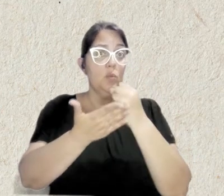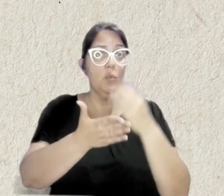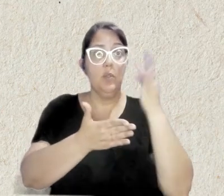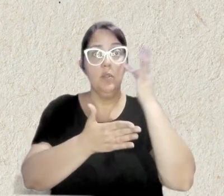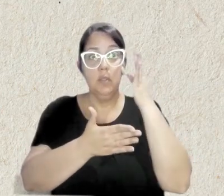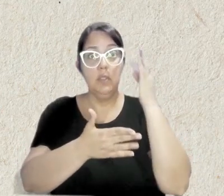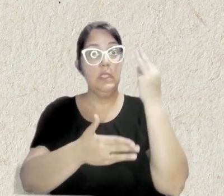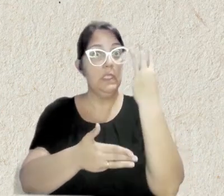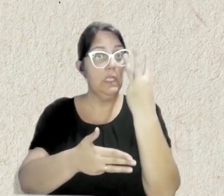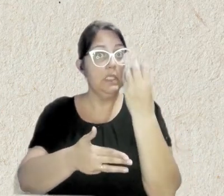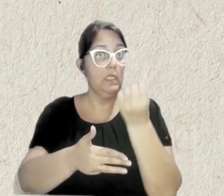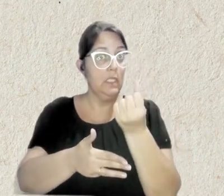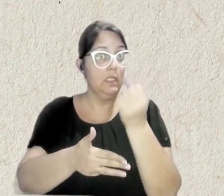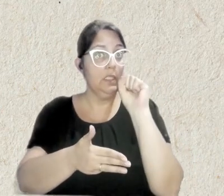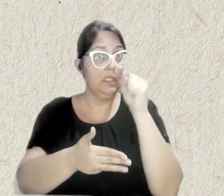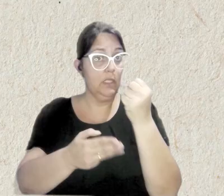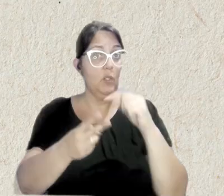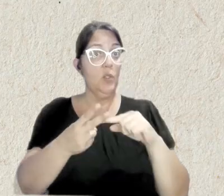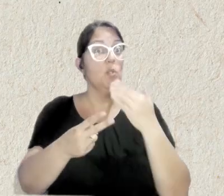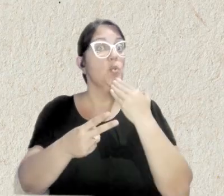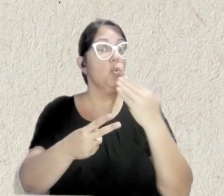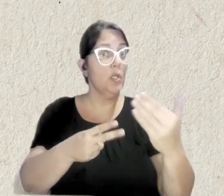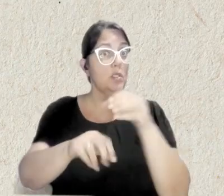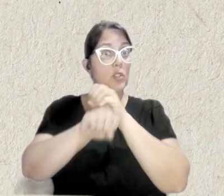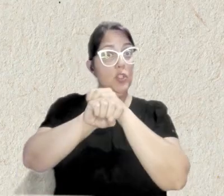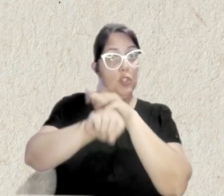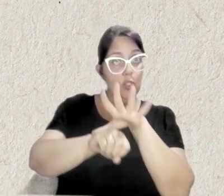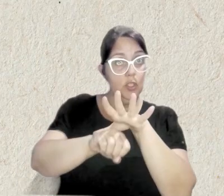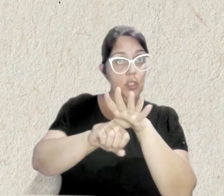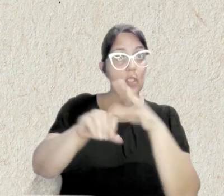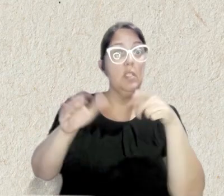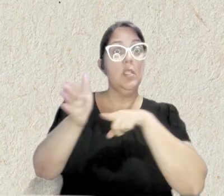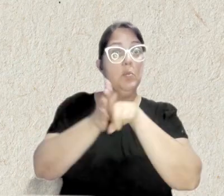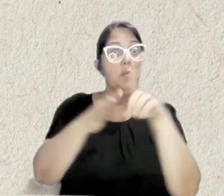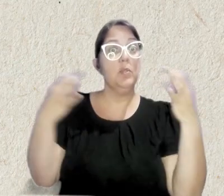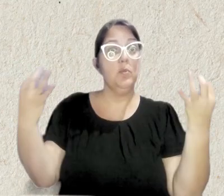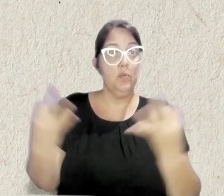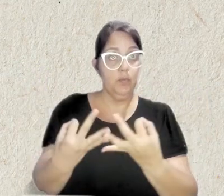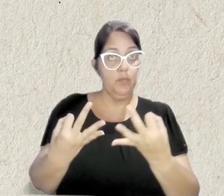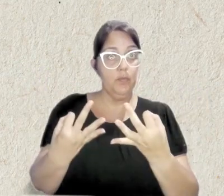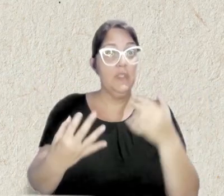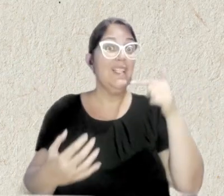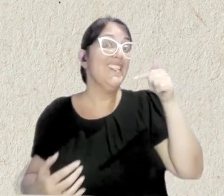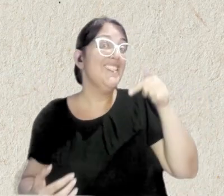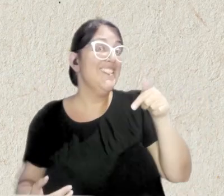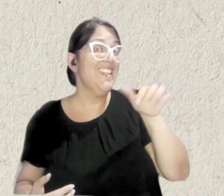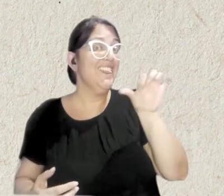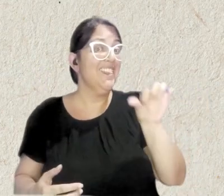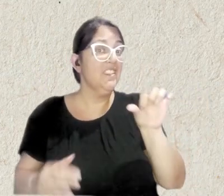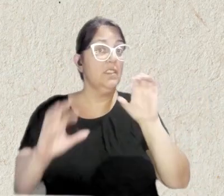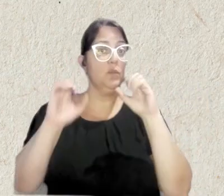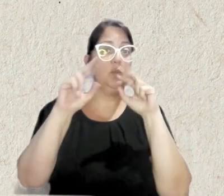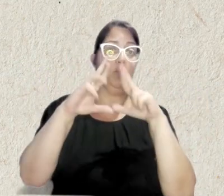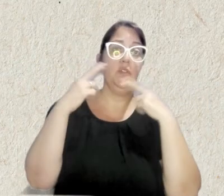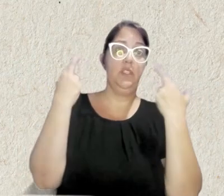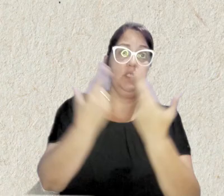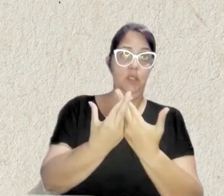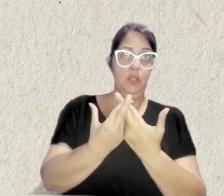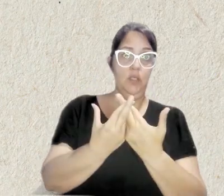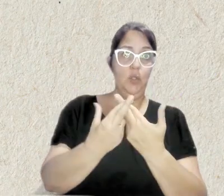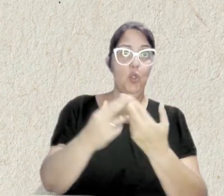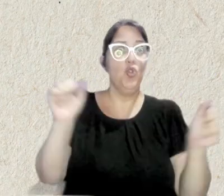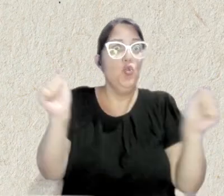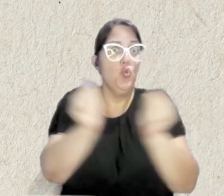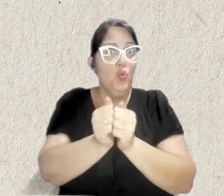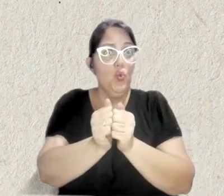solicitações, recomendações e questionamentos formais. Foram 79 reuniões junto às